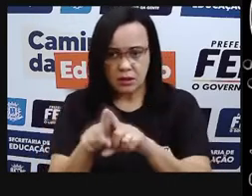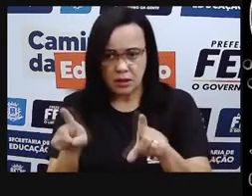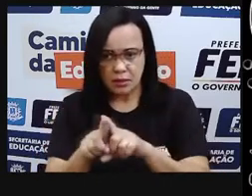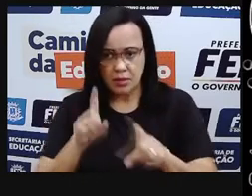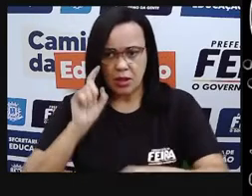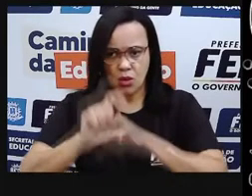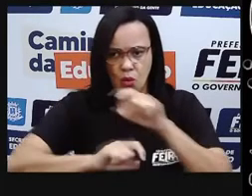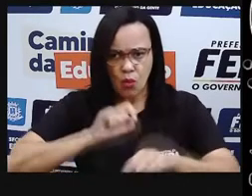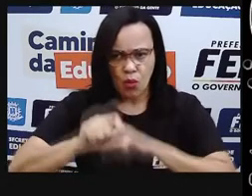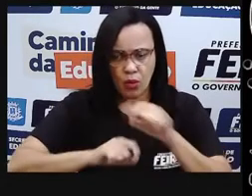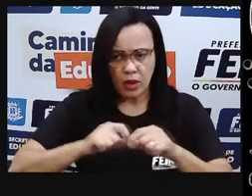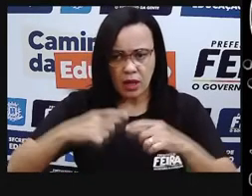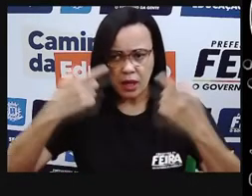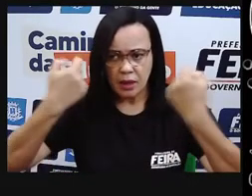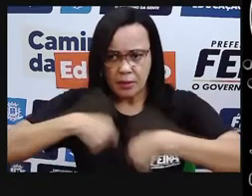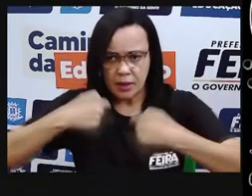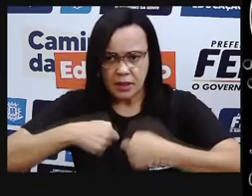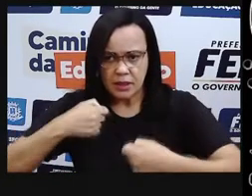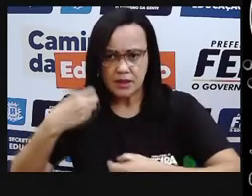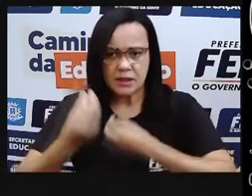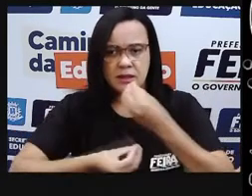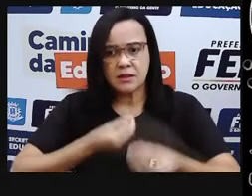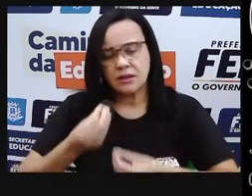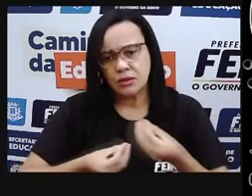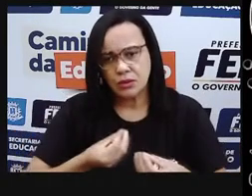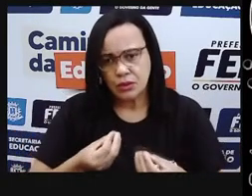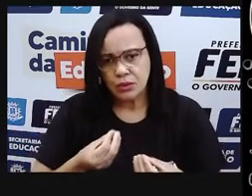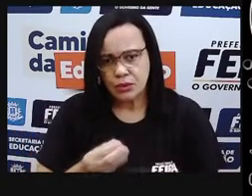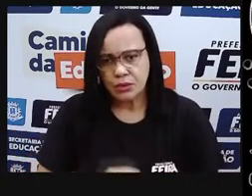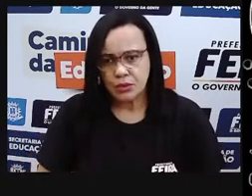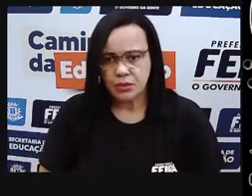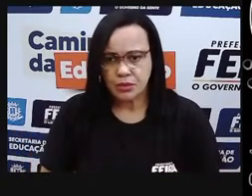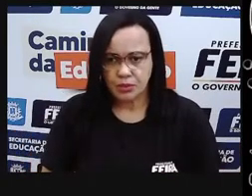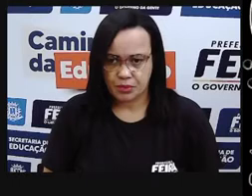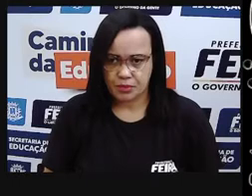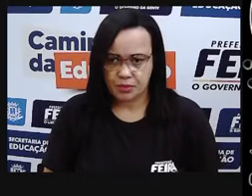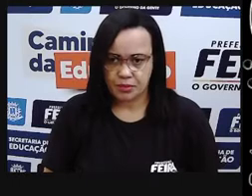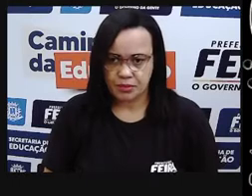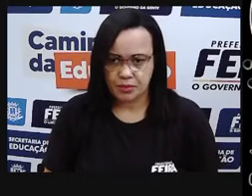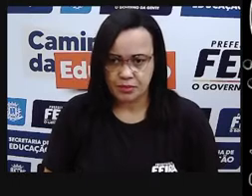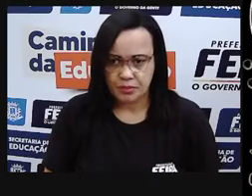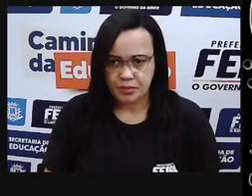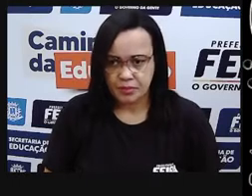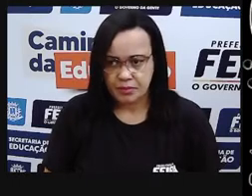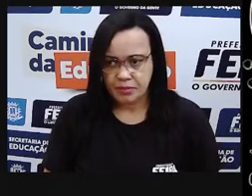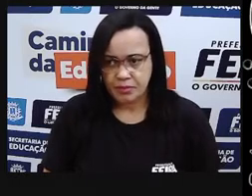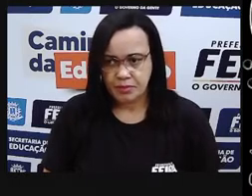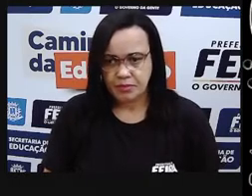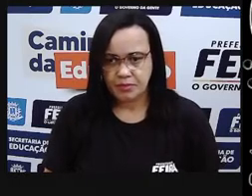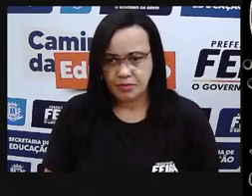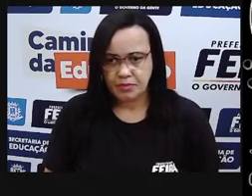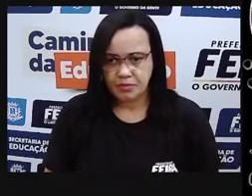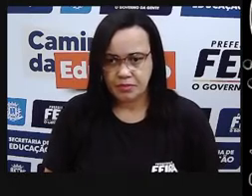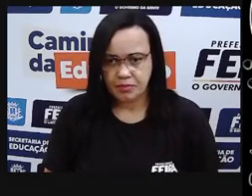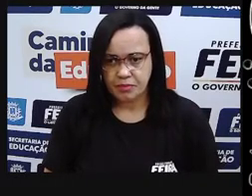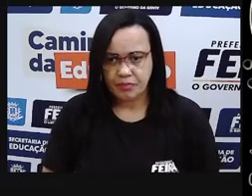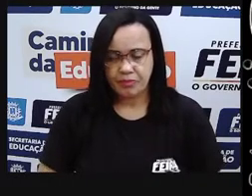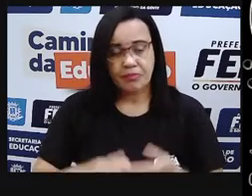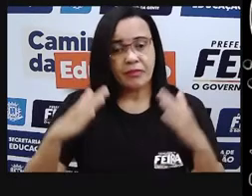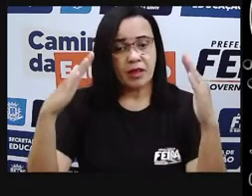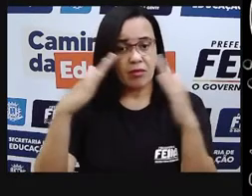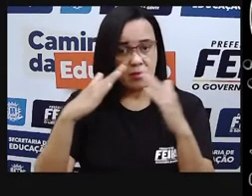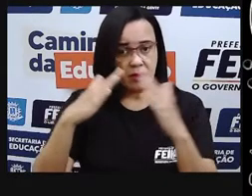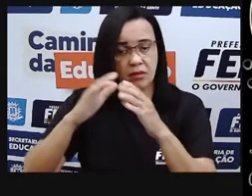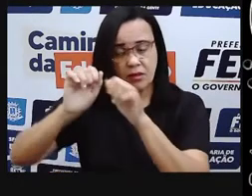necessariamente o trabalho que eu vou em casa, né, vou sair de minha casa para trabalhar, então vou ficar em casa